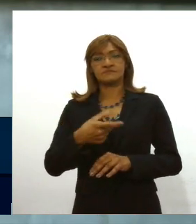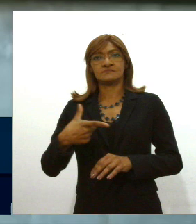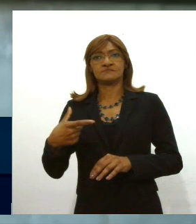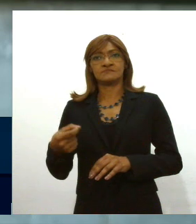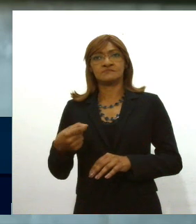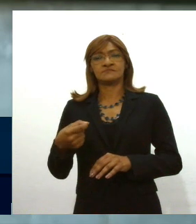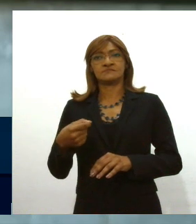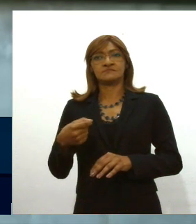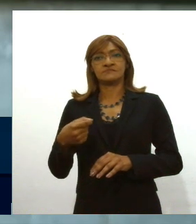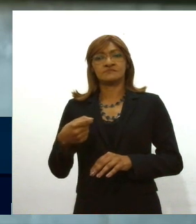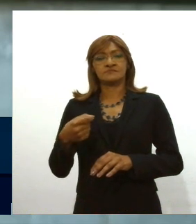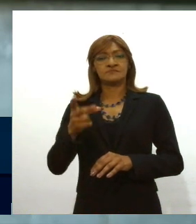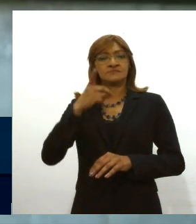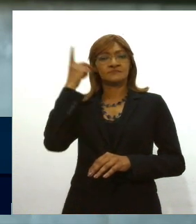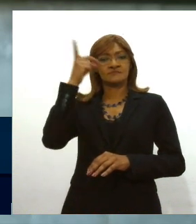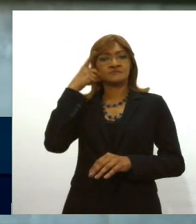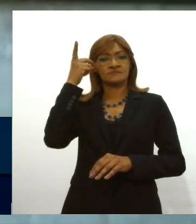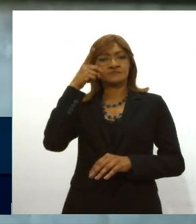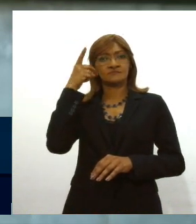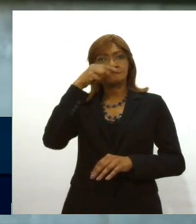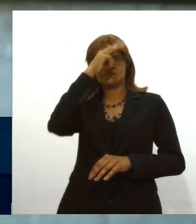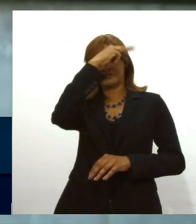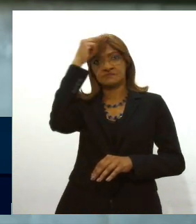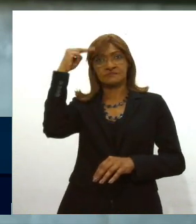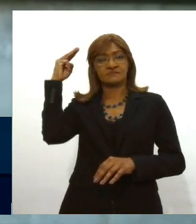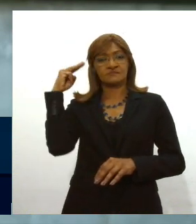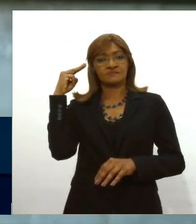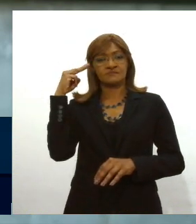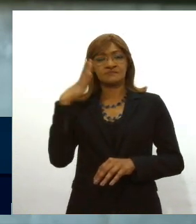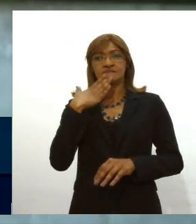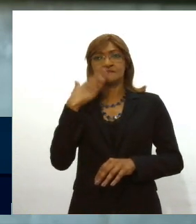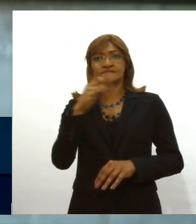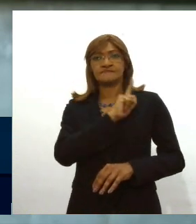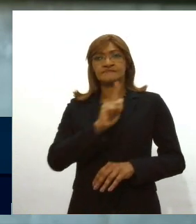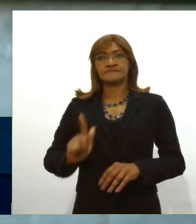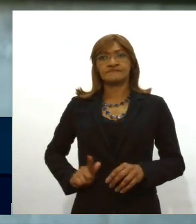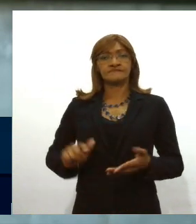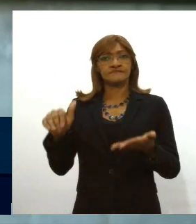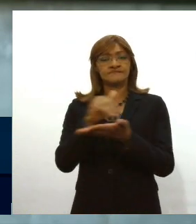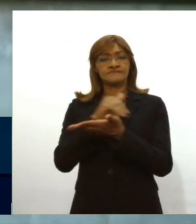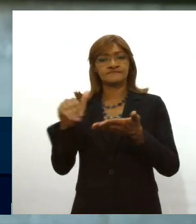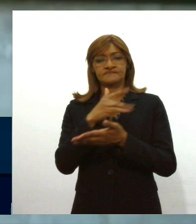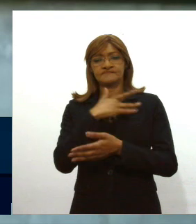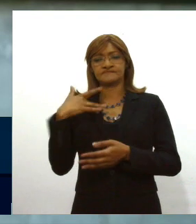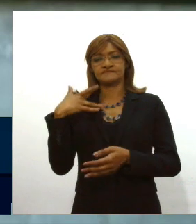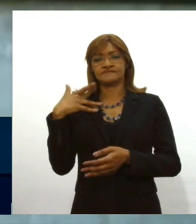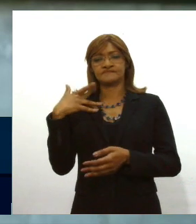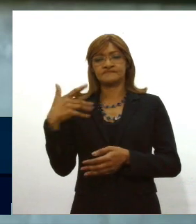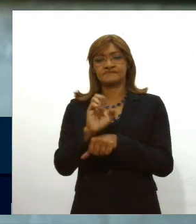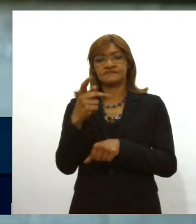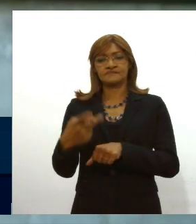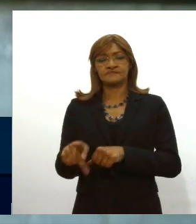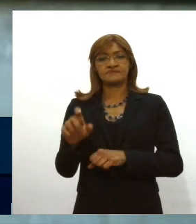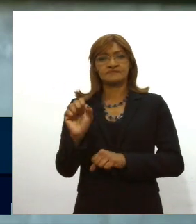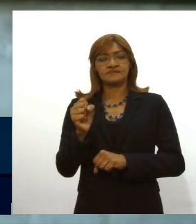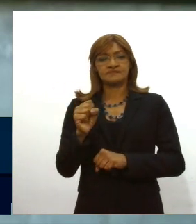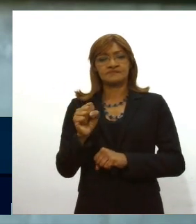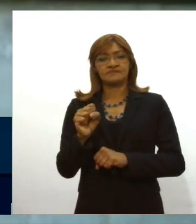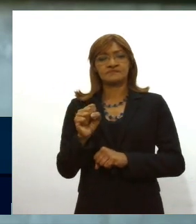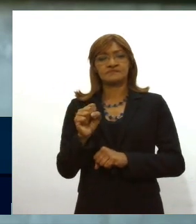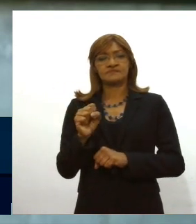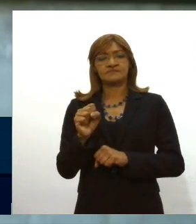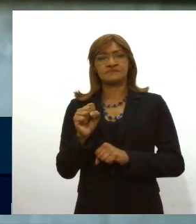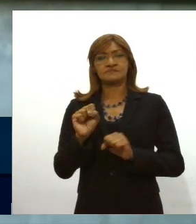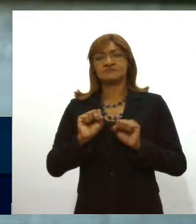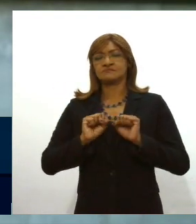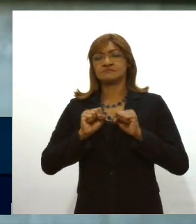autoria da deputada Maria Mendonça solicita ao governador e a secretária de saúde do estado de Sergipe evitar